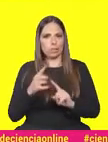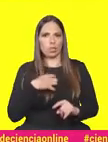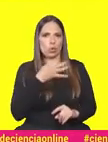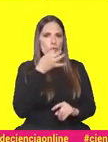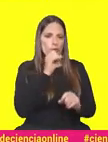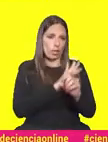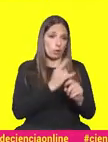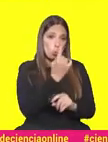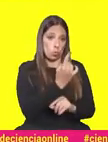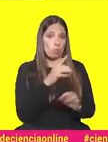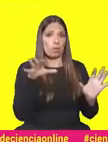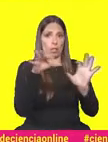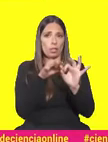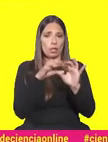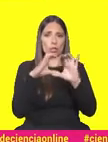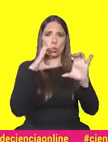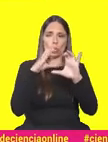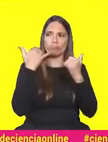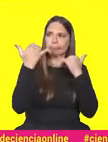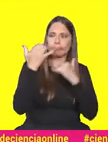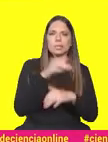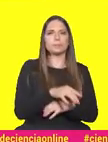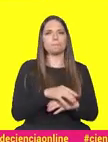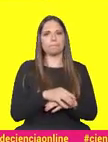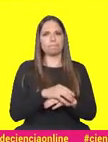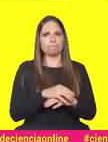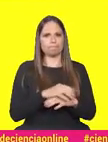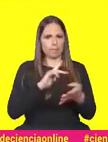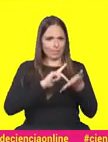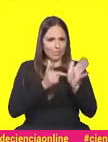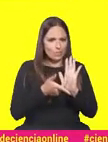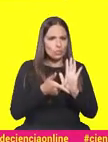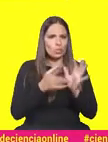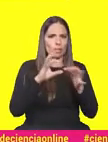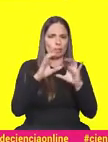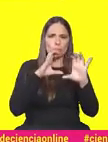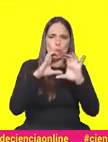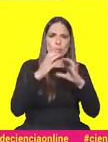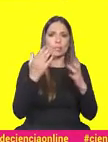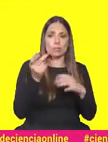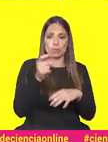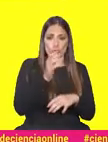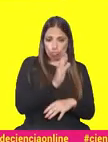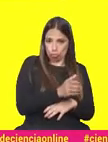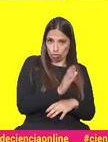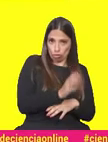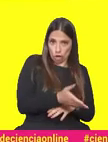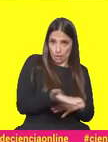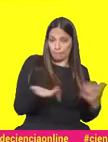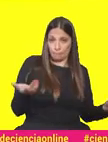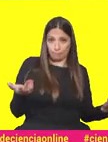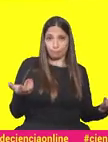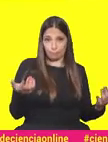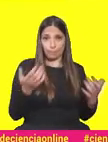sobre uma delas que tem a ver com as telecomunicações. Ou seja, o salto tecnológico ao nível das telecomunicações já cá estava, aliás,